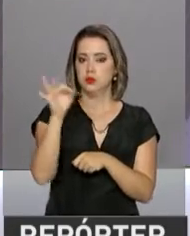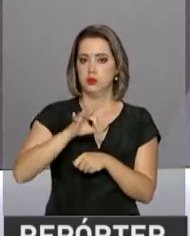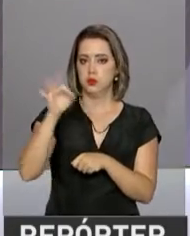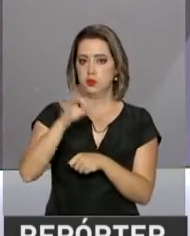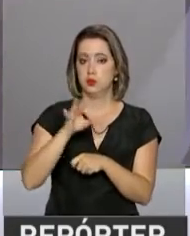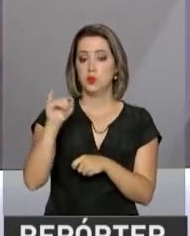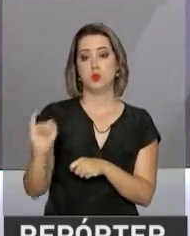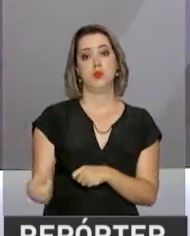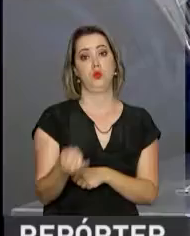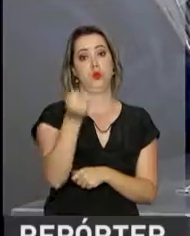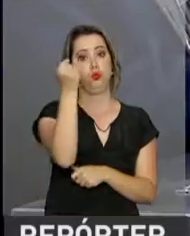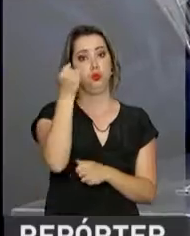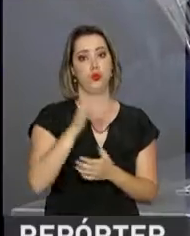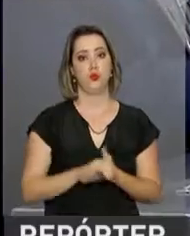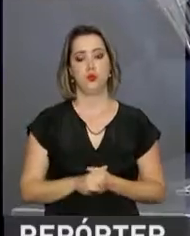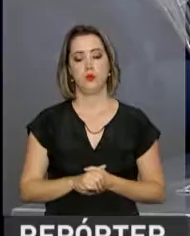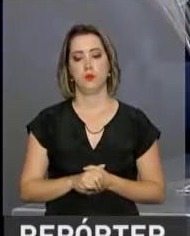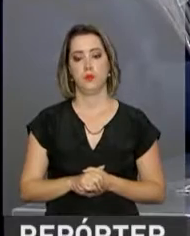de juros.